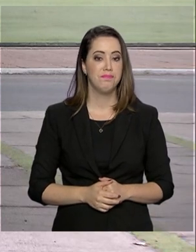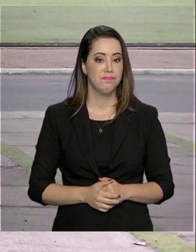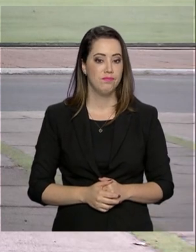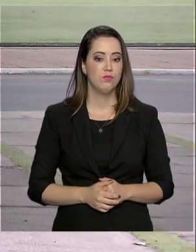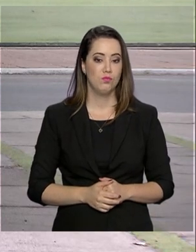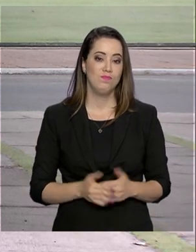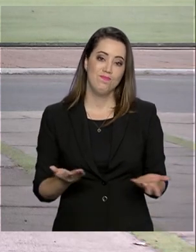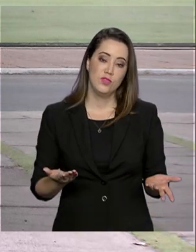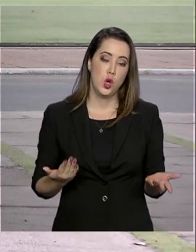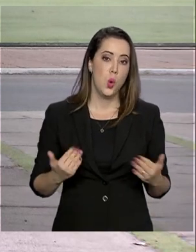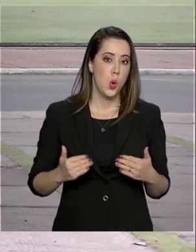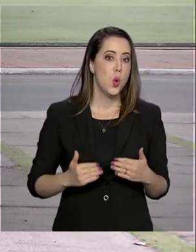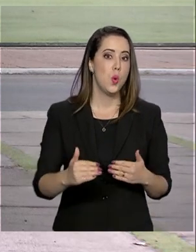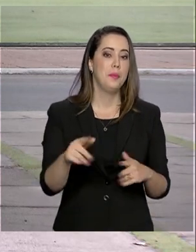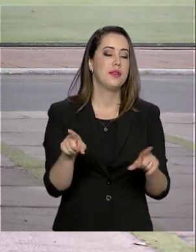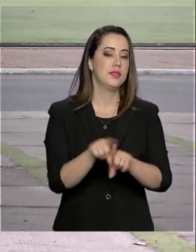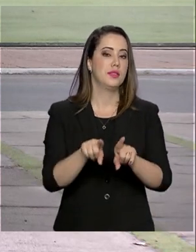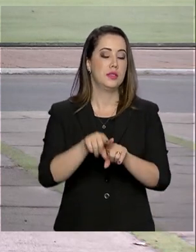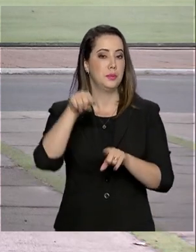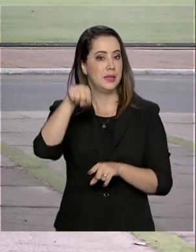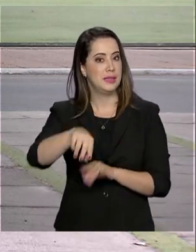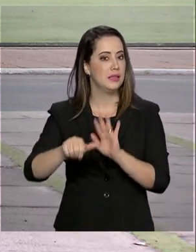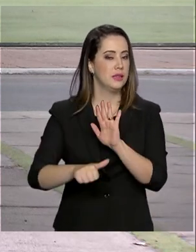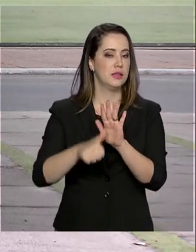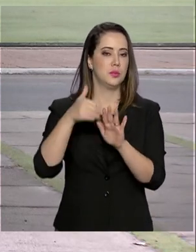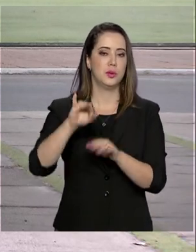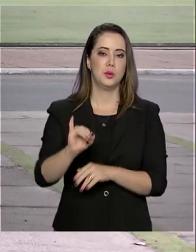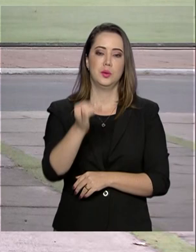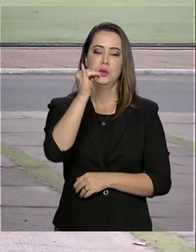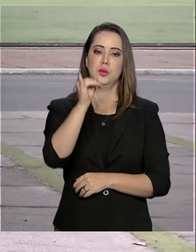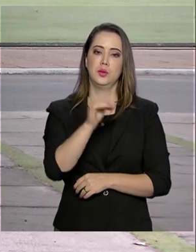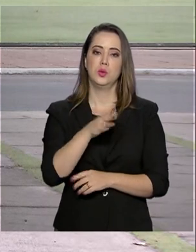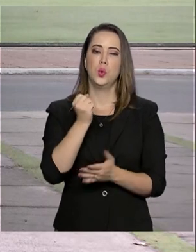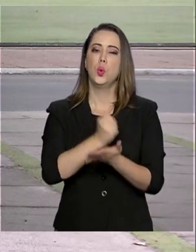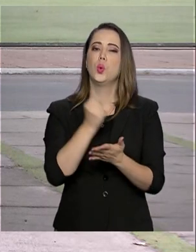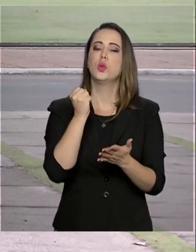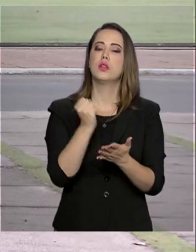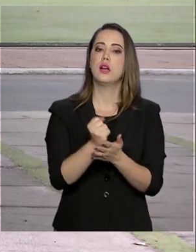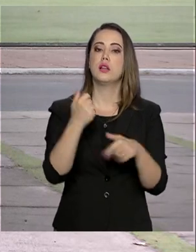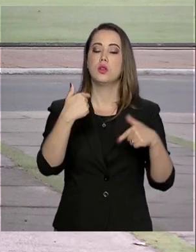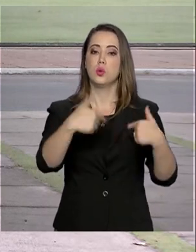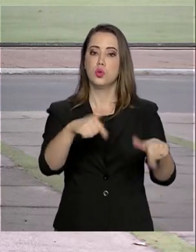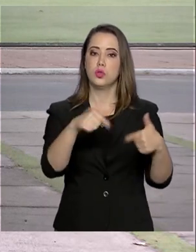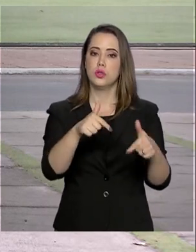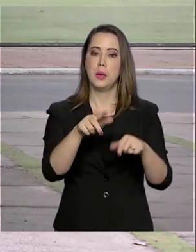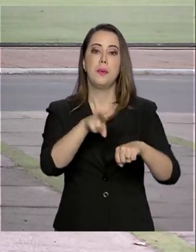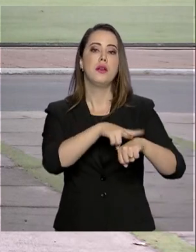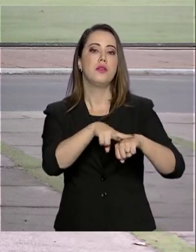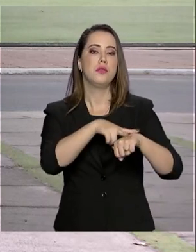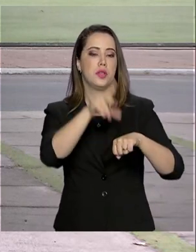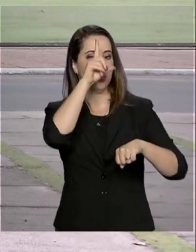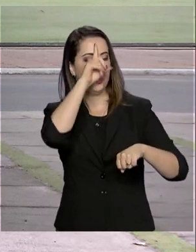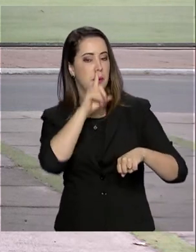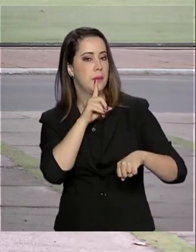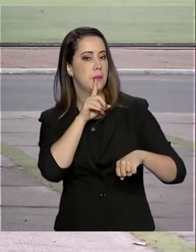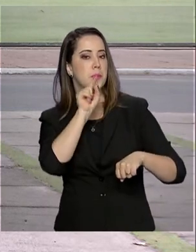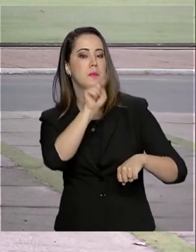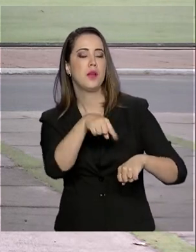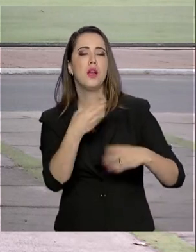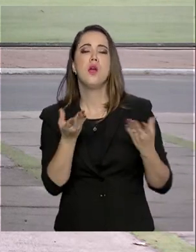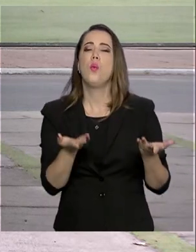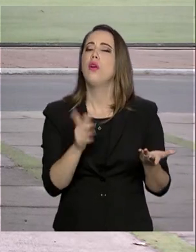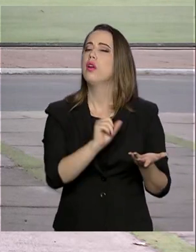E começa a valer também, neste 1º de janeiro, o contrato de trabalho verde e amarelo. Essa